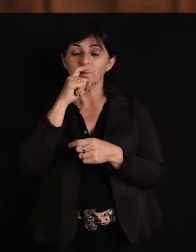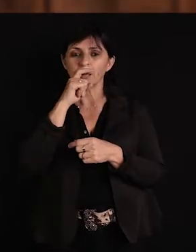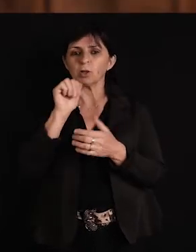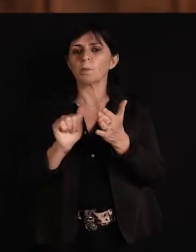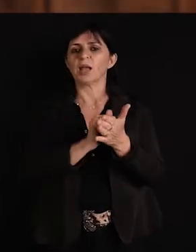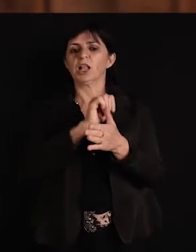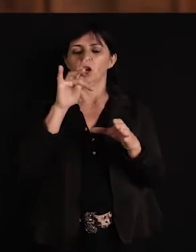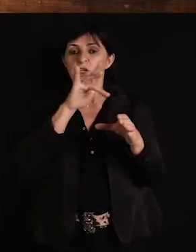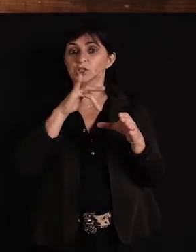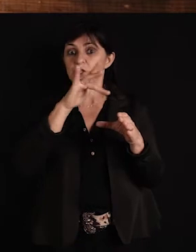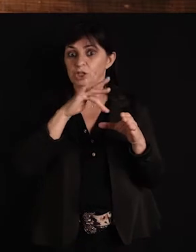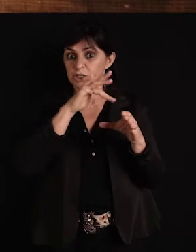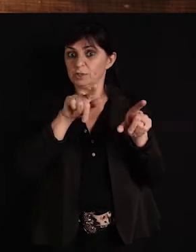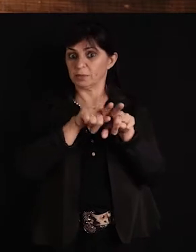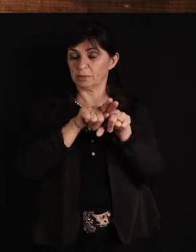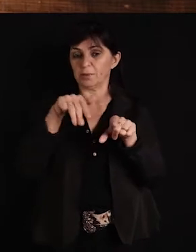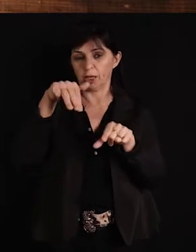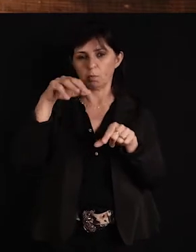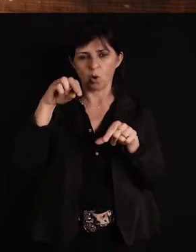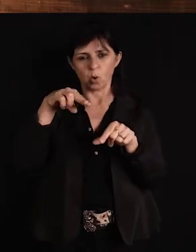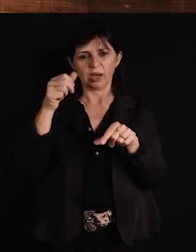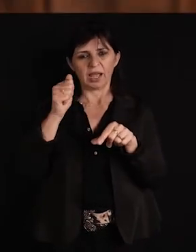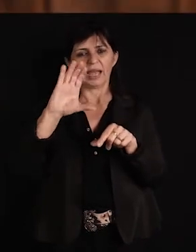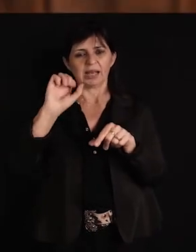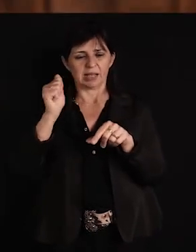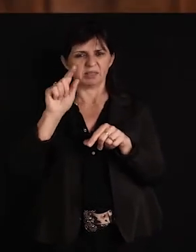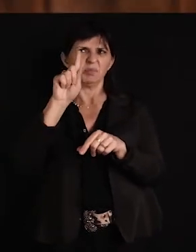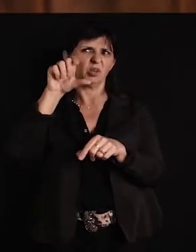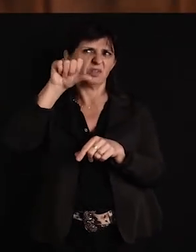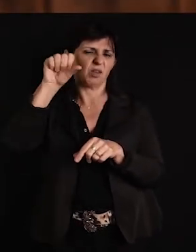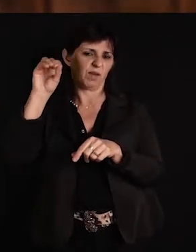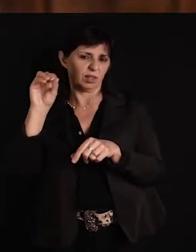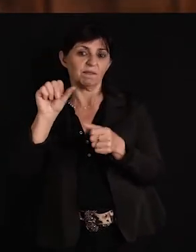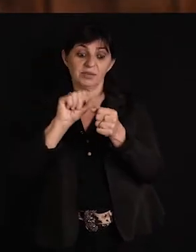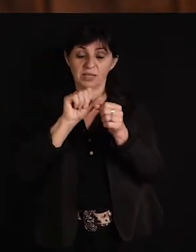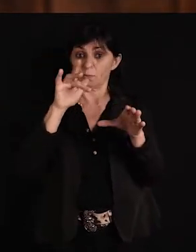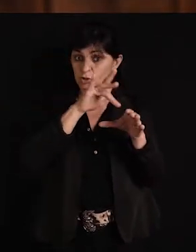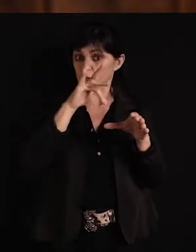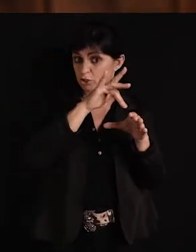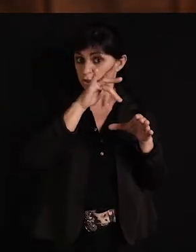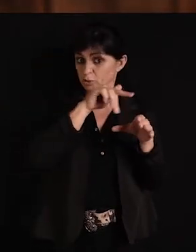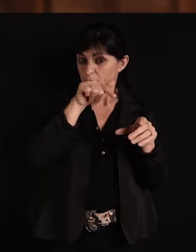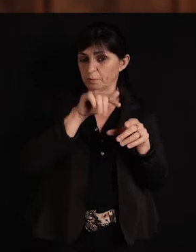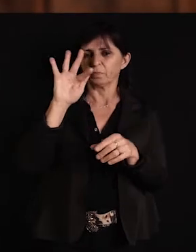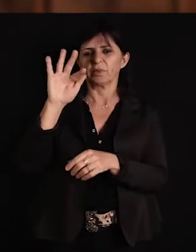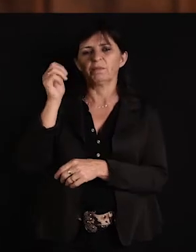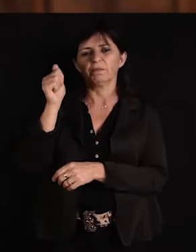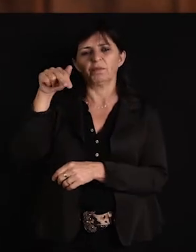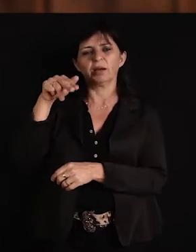dos Monarcas, que é o disco Fandanguiano, que gravado no Alectro 90. Então, essa música, pra mim, é um divisor de águas. Eu